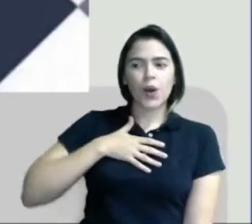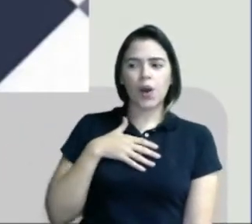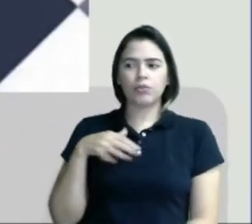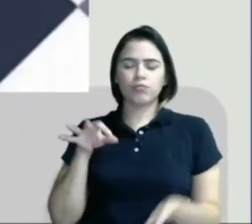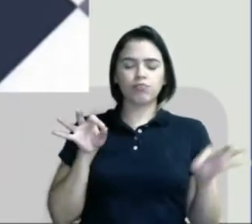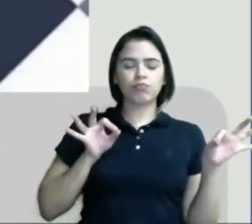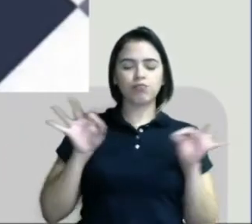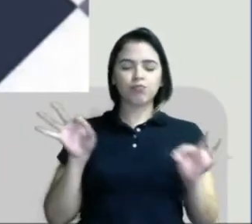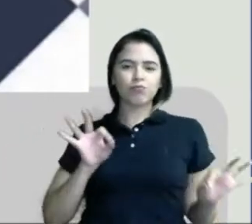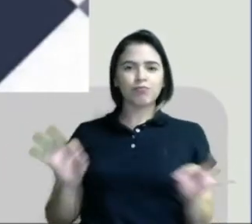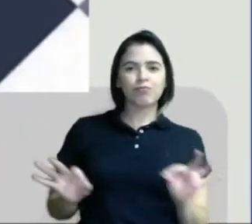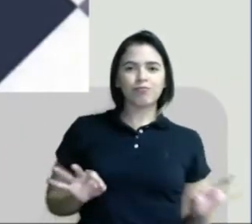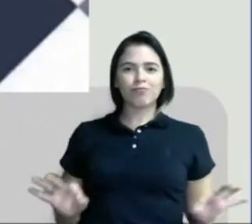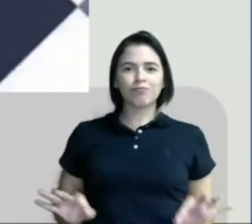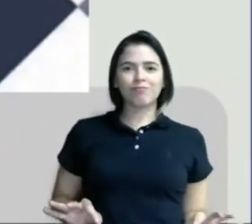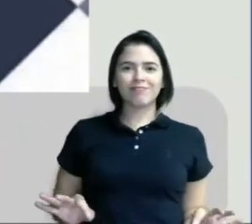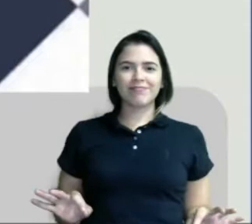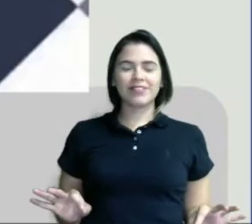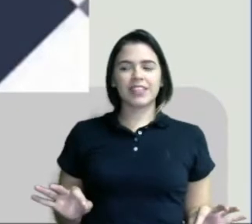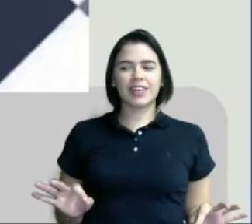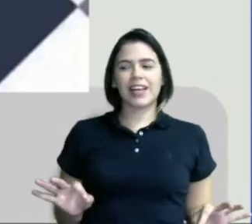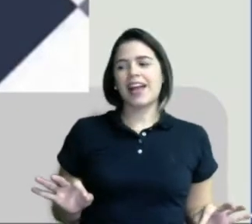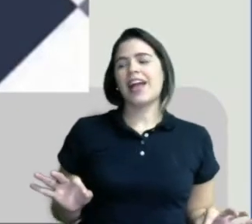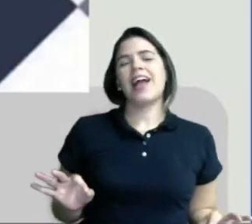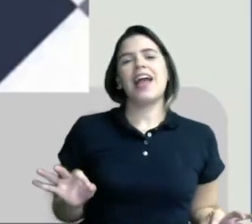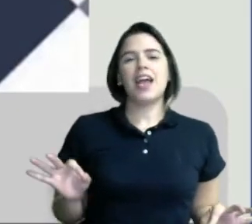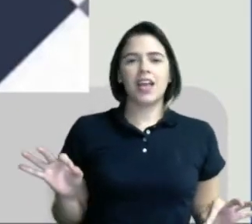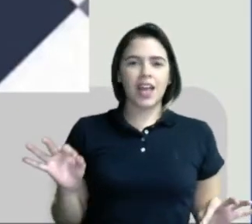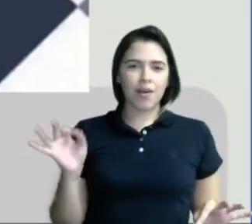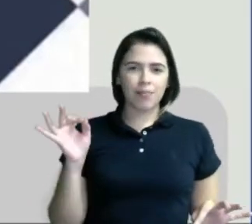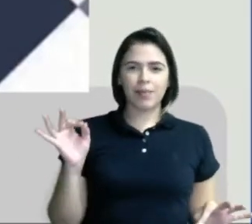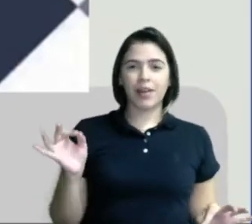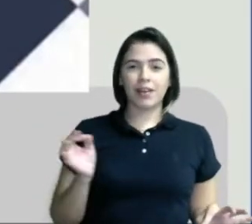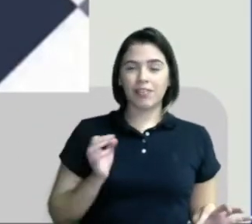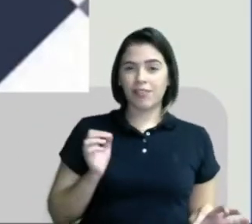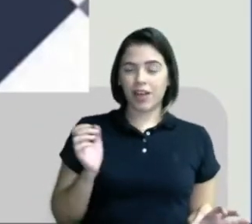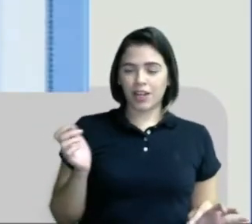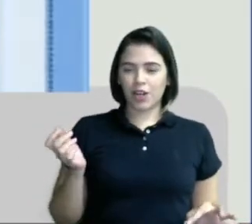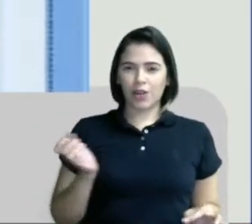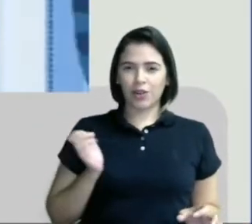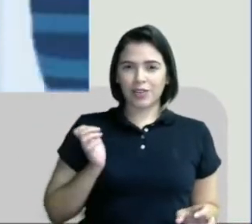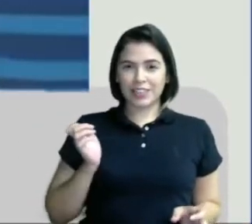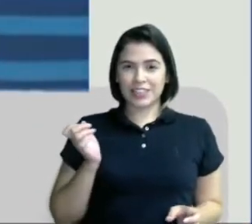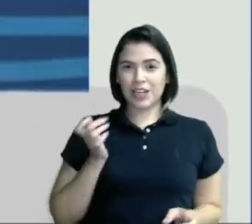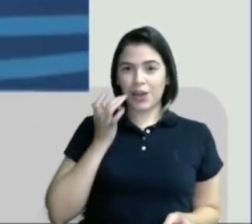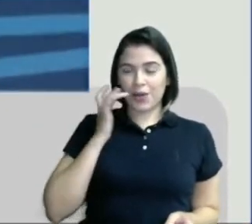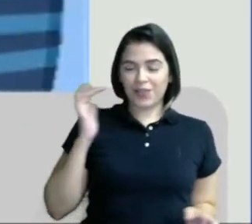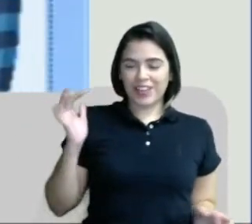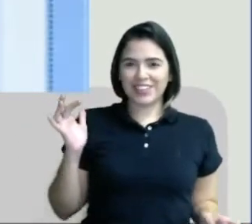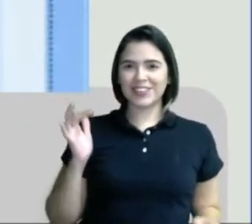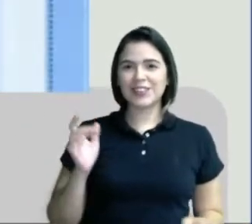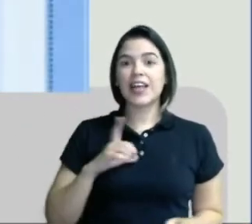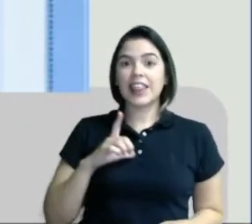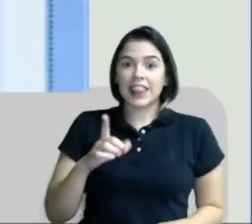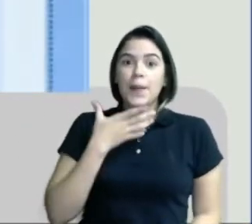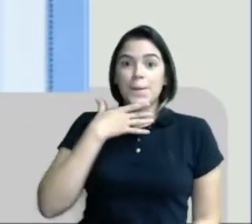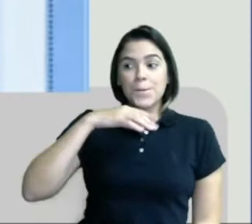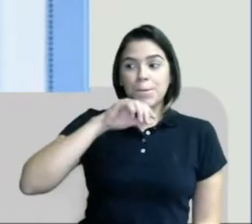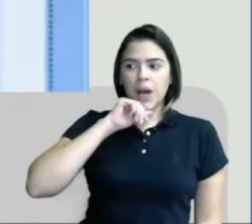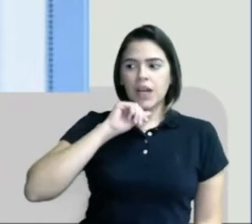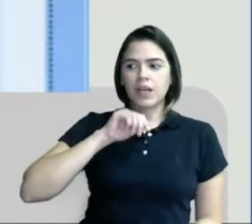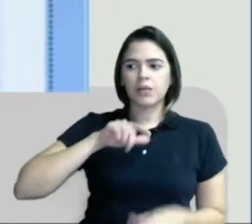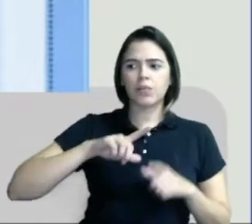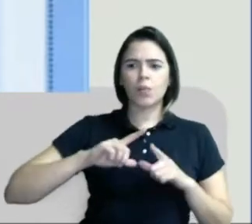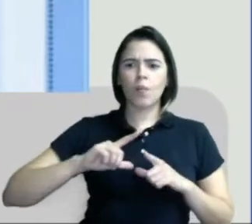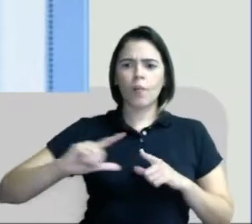arrumar. E é super vaidoso. Tem pai que gosta sumido.